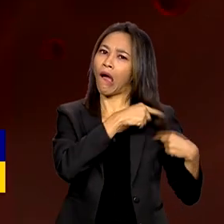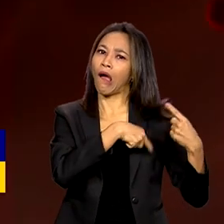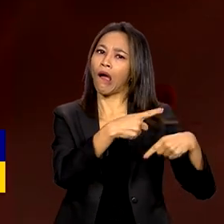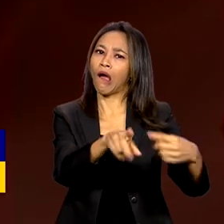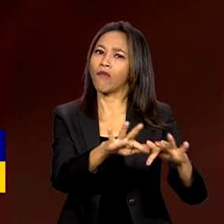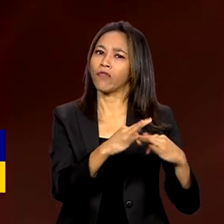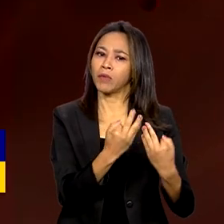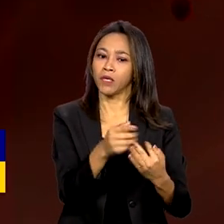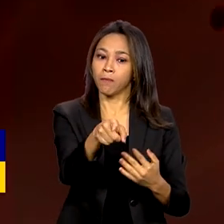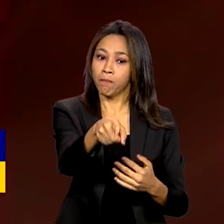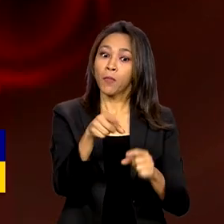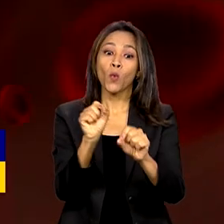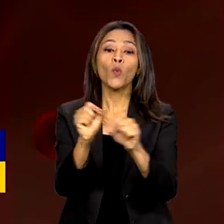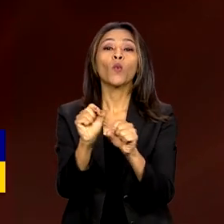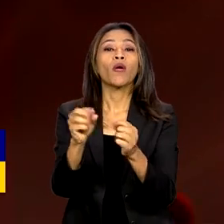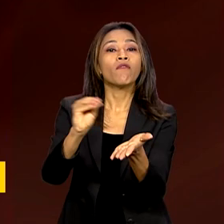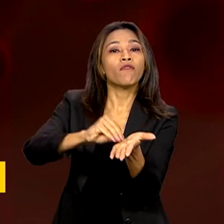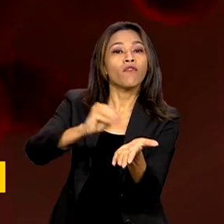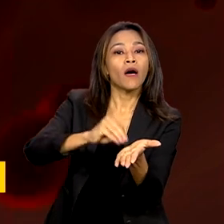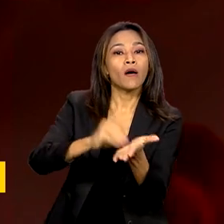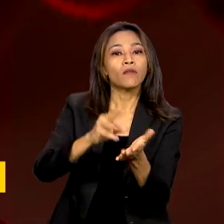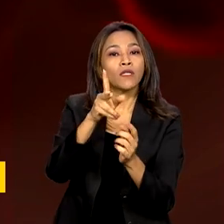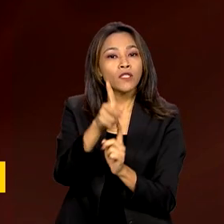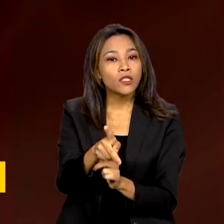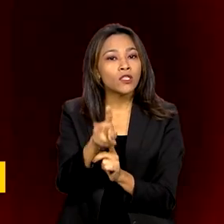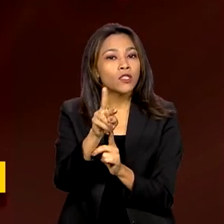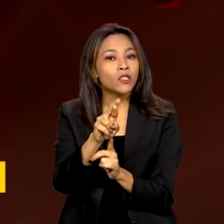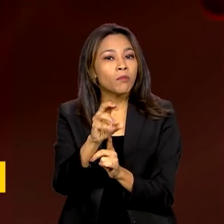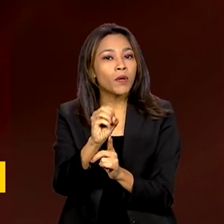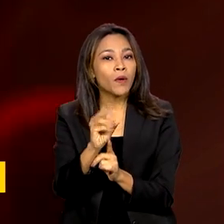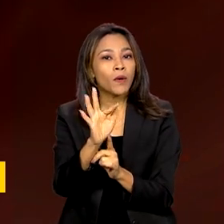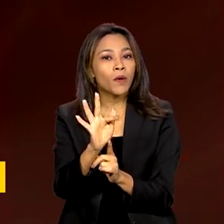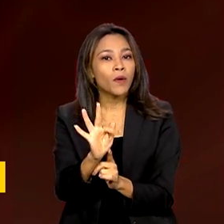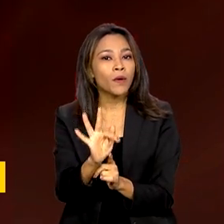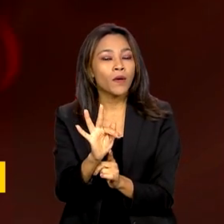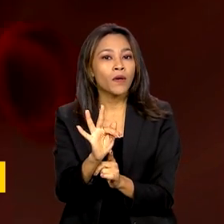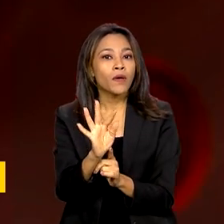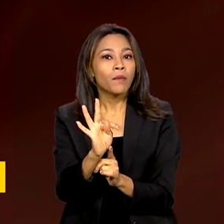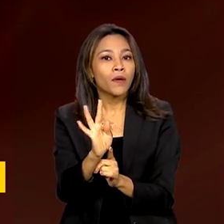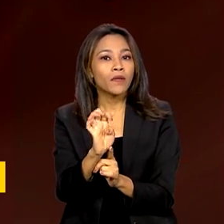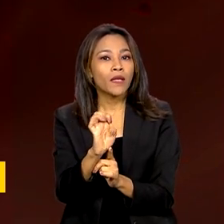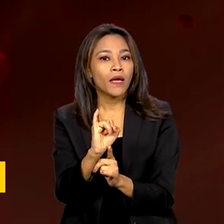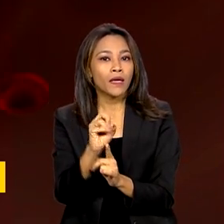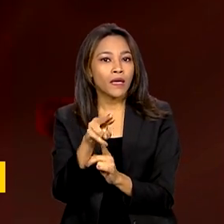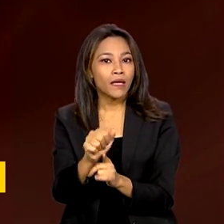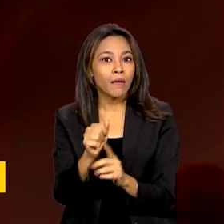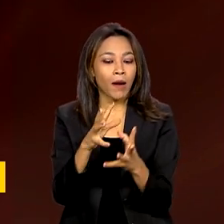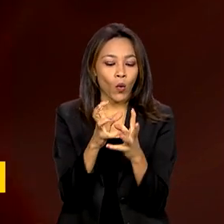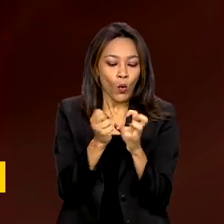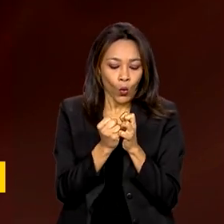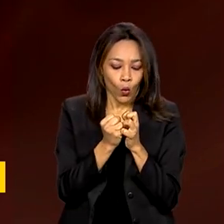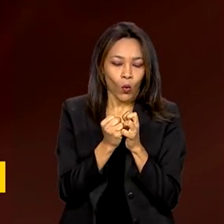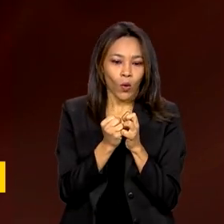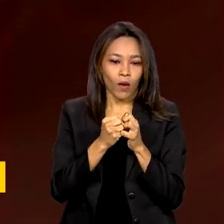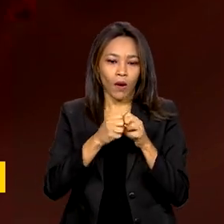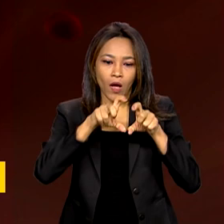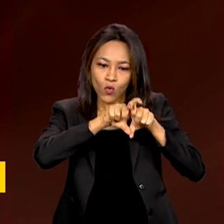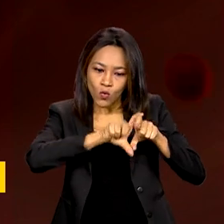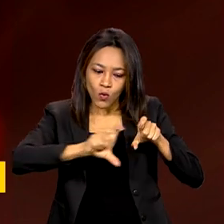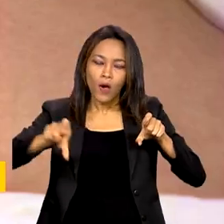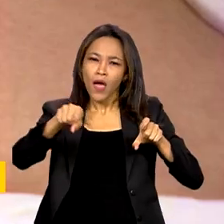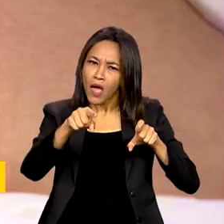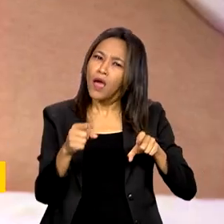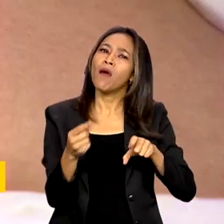Provocada pela ausência de proteínas responsáveis por fazer a coagulação do sangue, a hemofilia é considerada uma doença